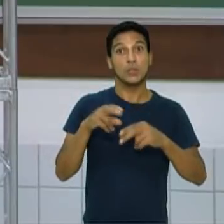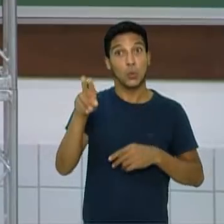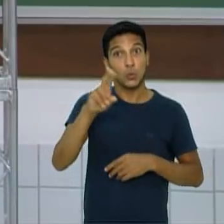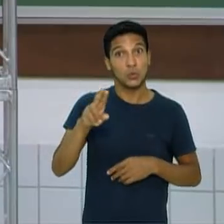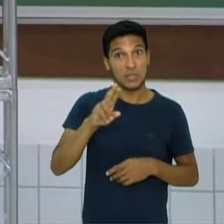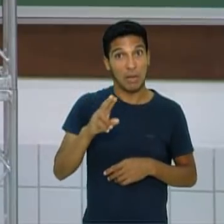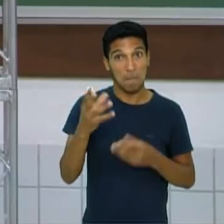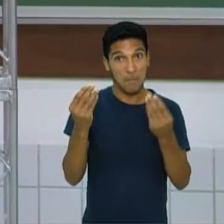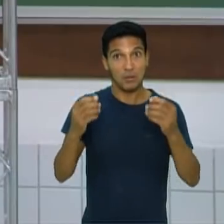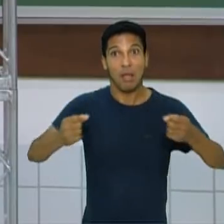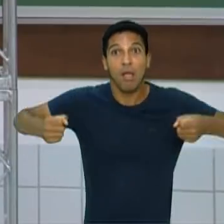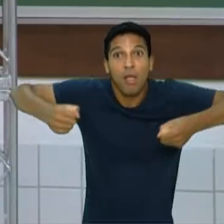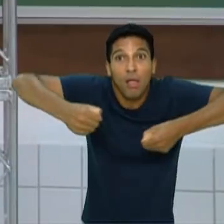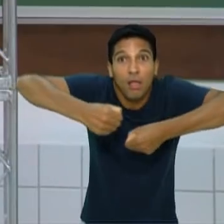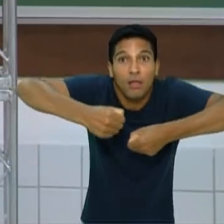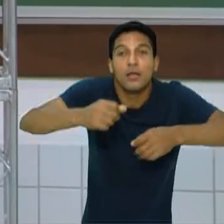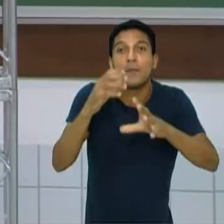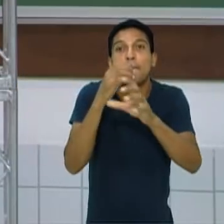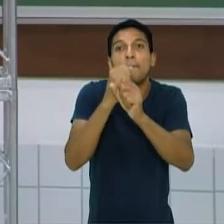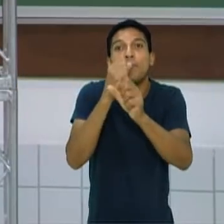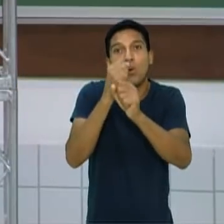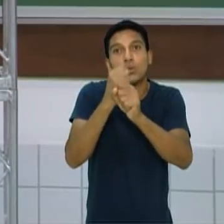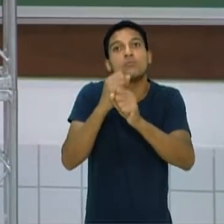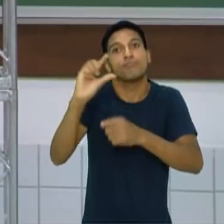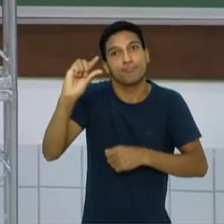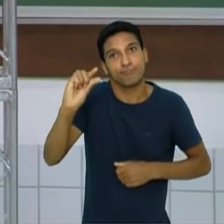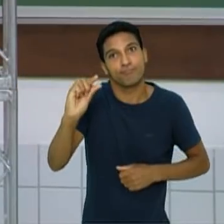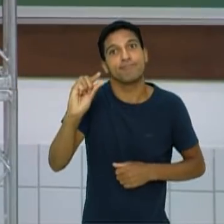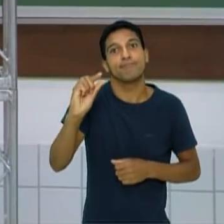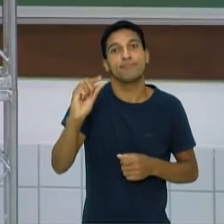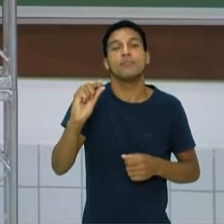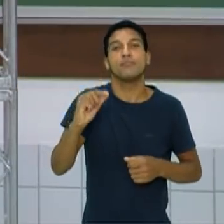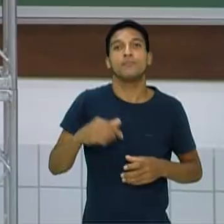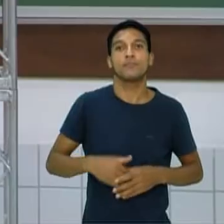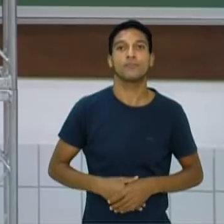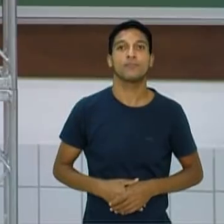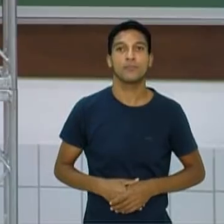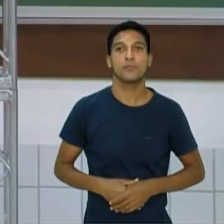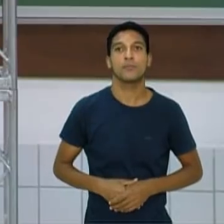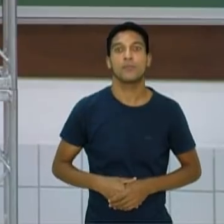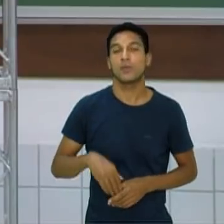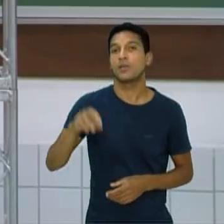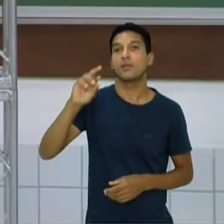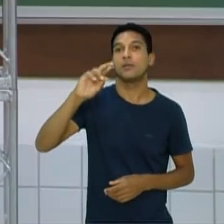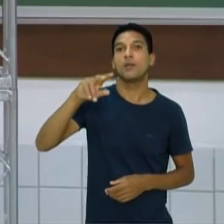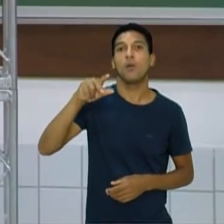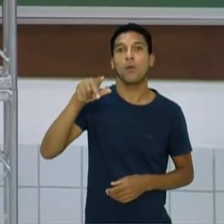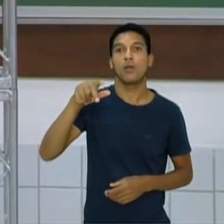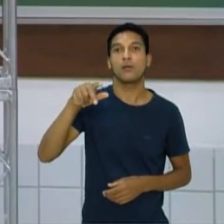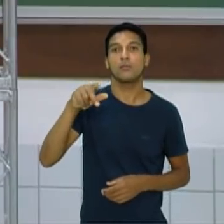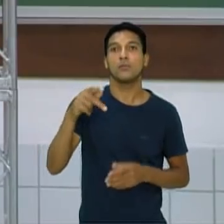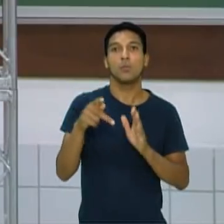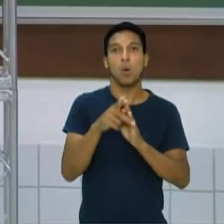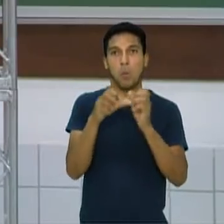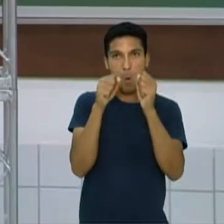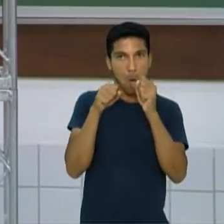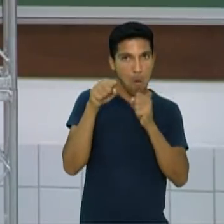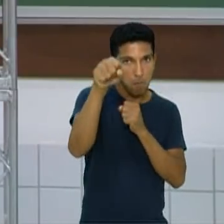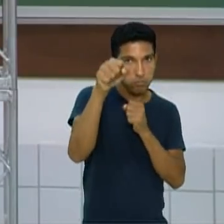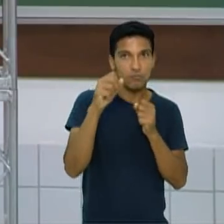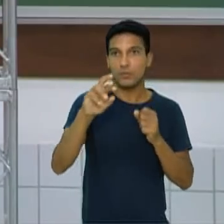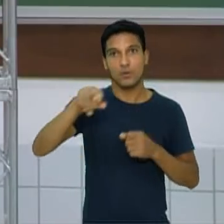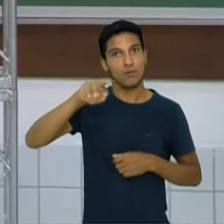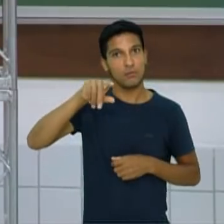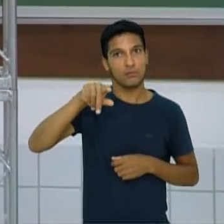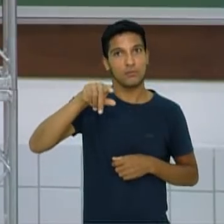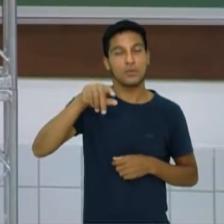pode até dar alguma penalidade para o boxeador, tá? Então não é um golpe,